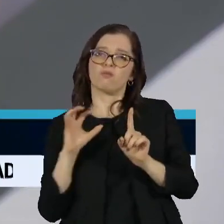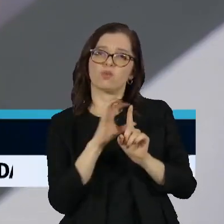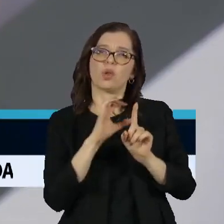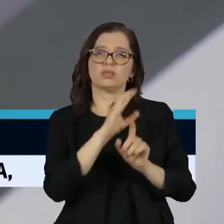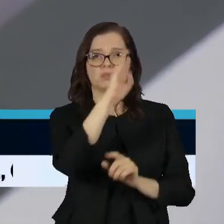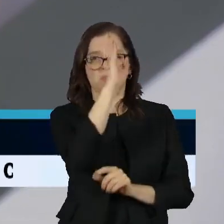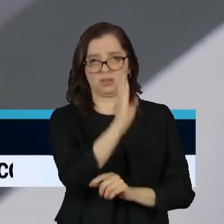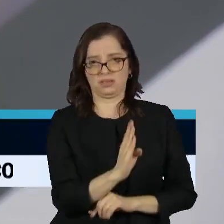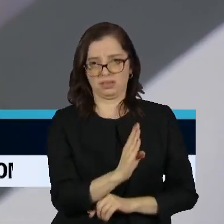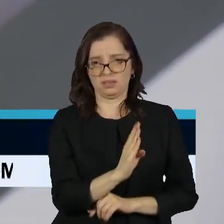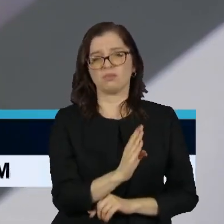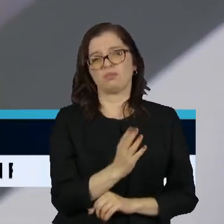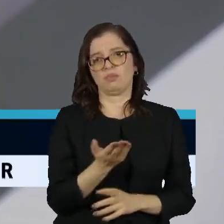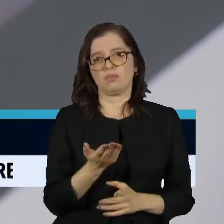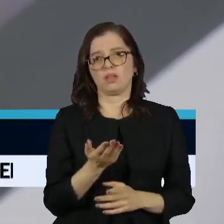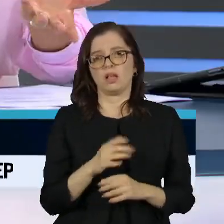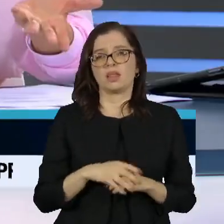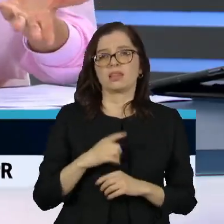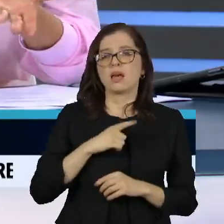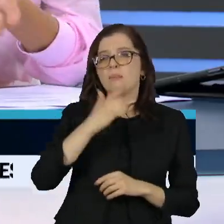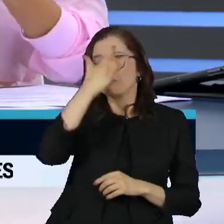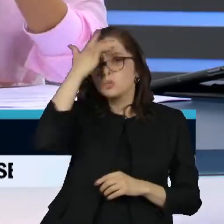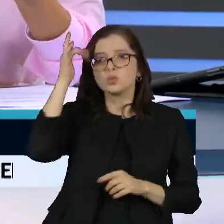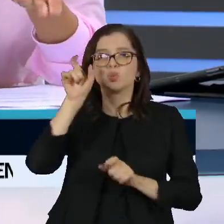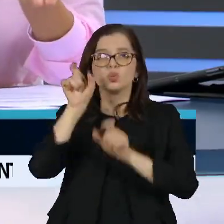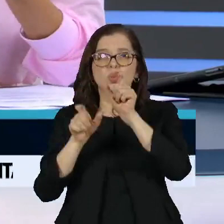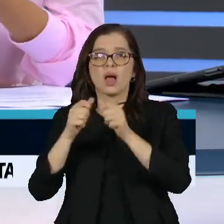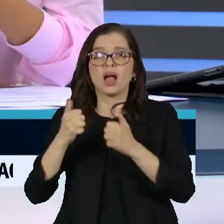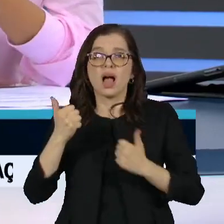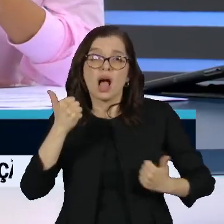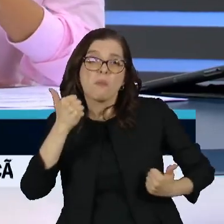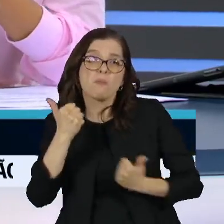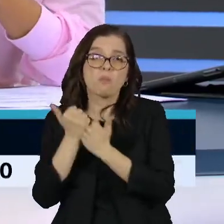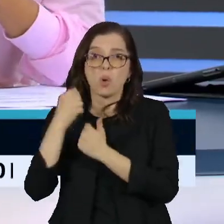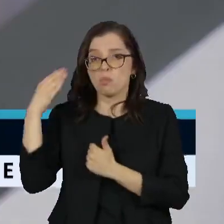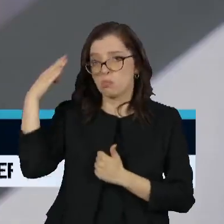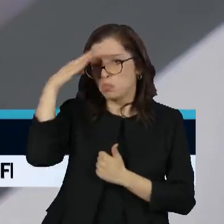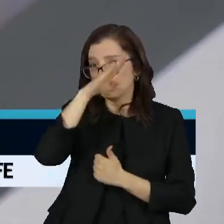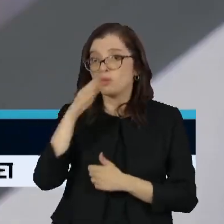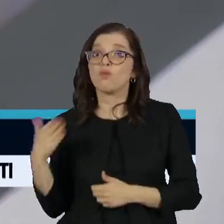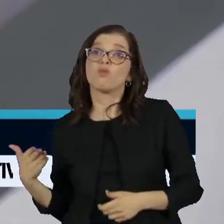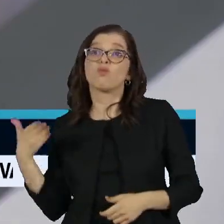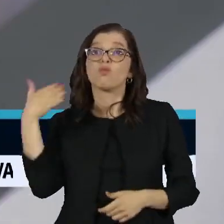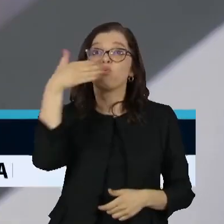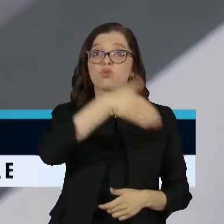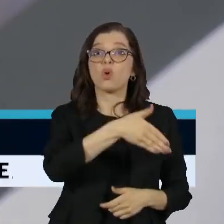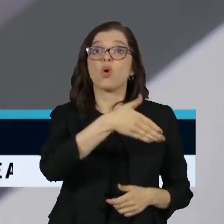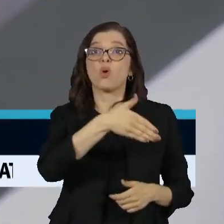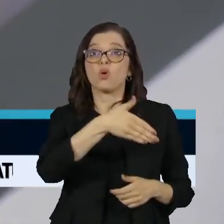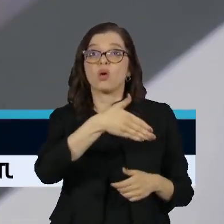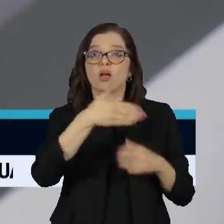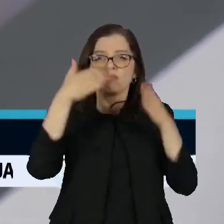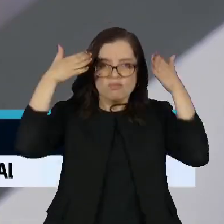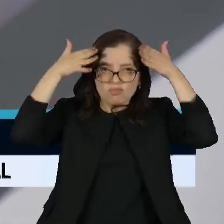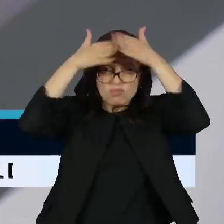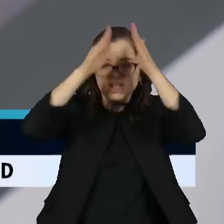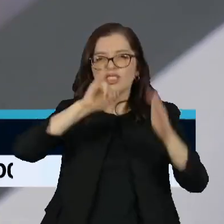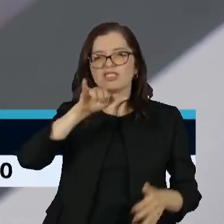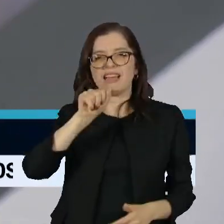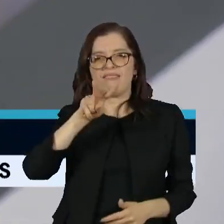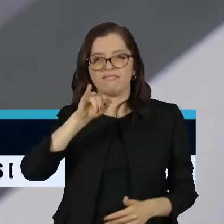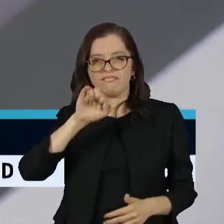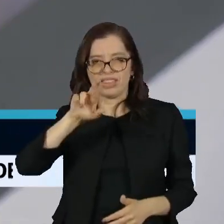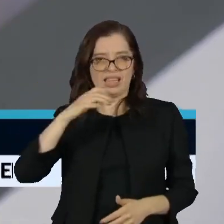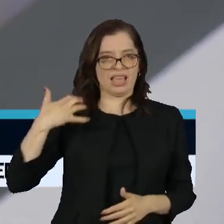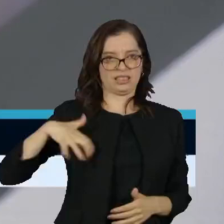na campanha do Javier Milley. As redes sociais também podem ter um peso importante nessa polarização? Eu acho que sim, eu acho que elas vão cristalizando essa ideia de